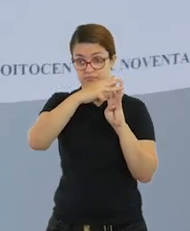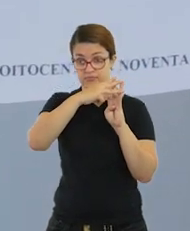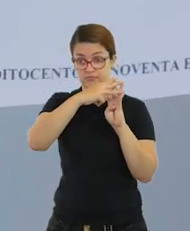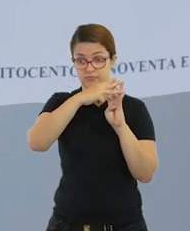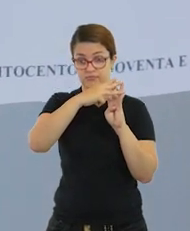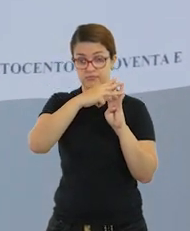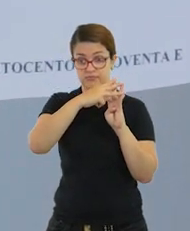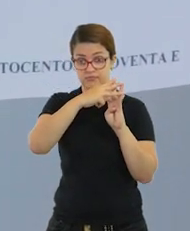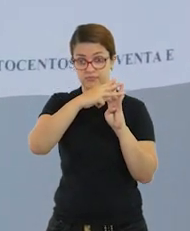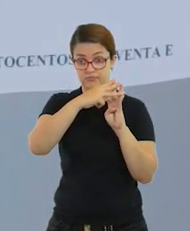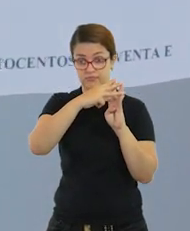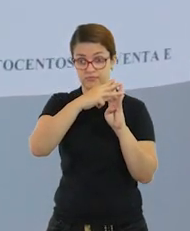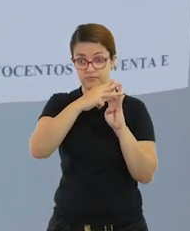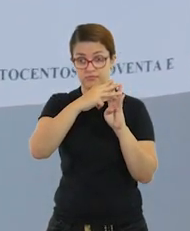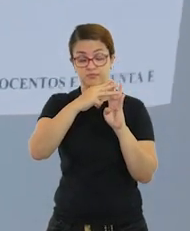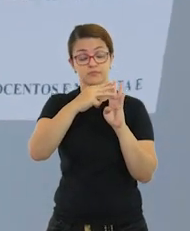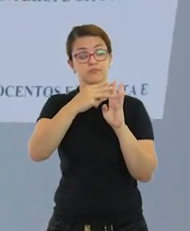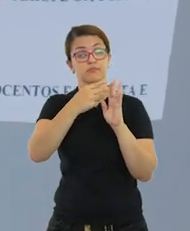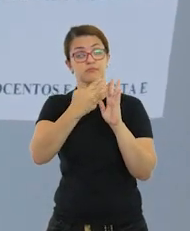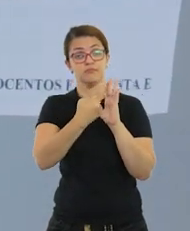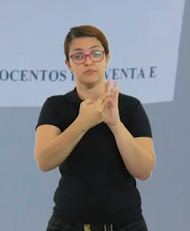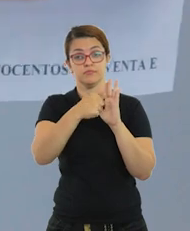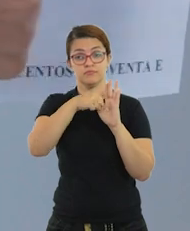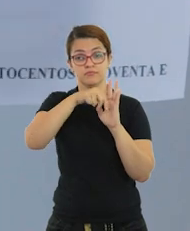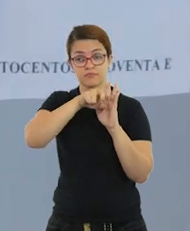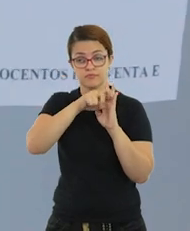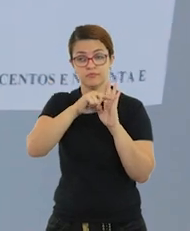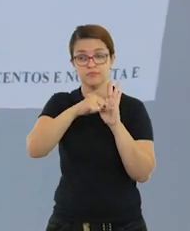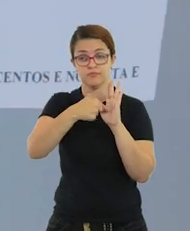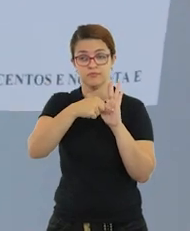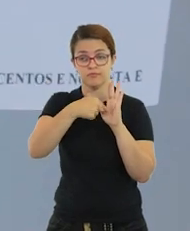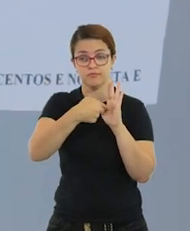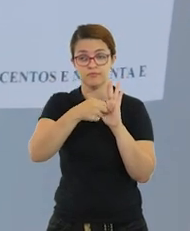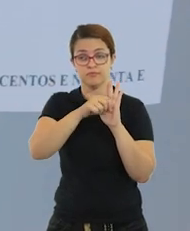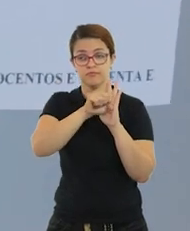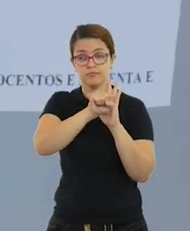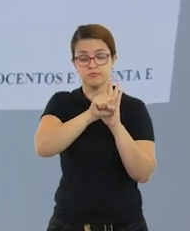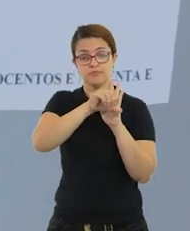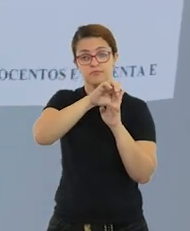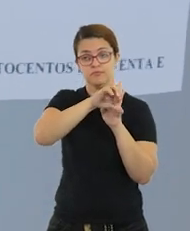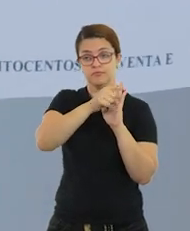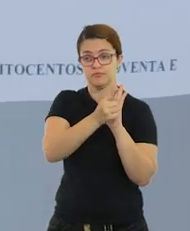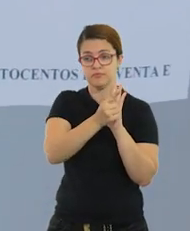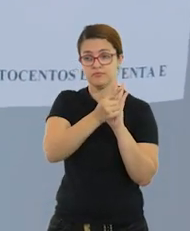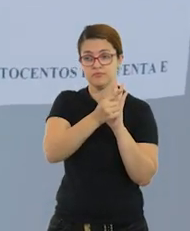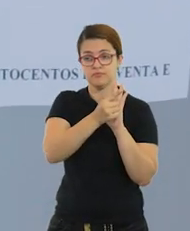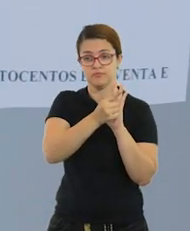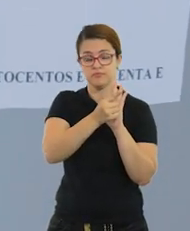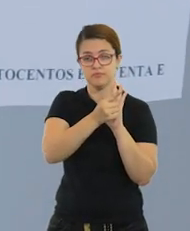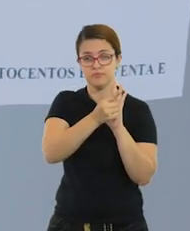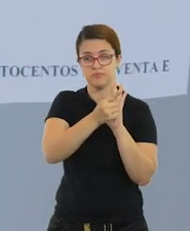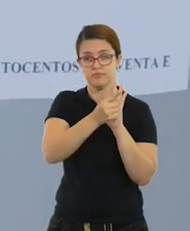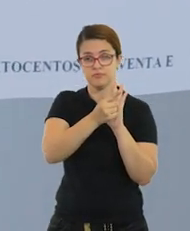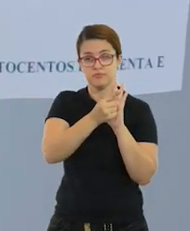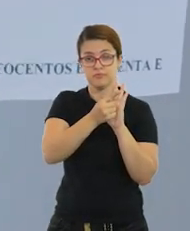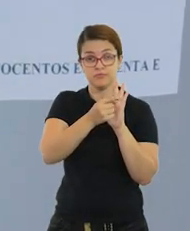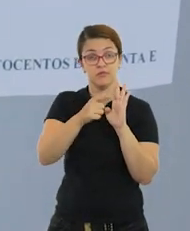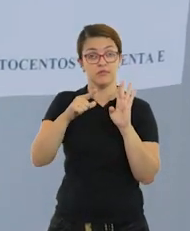partes inteiras. Na nossa parte decimal, que vem depois da vírgula, nós temos